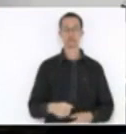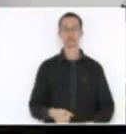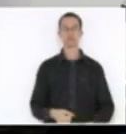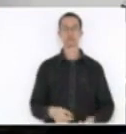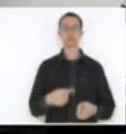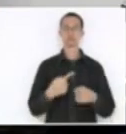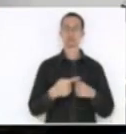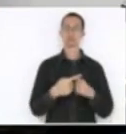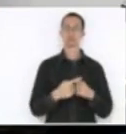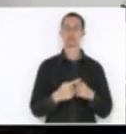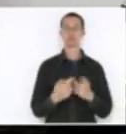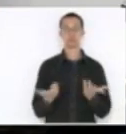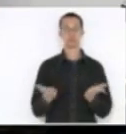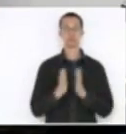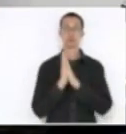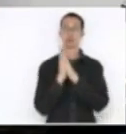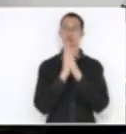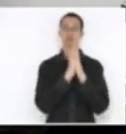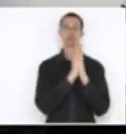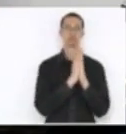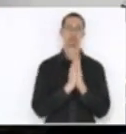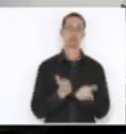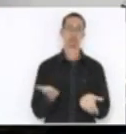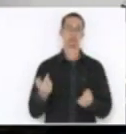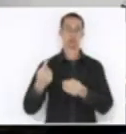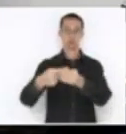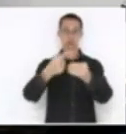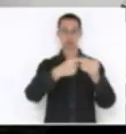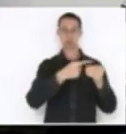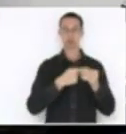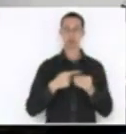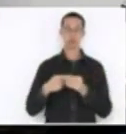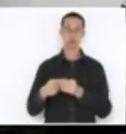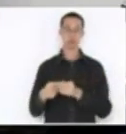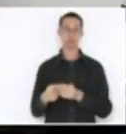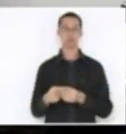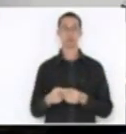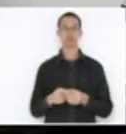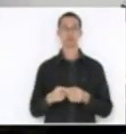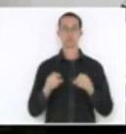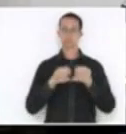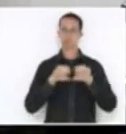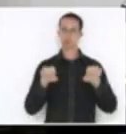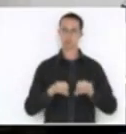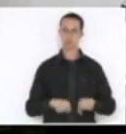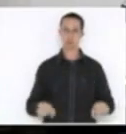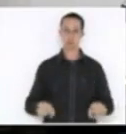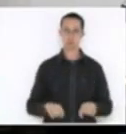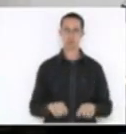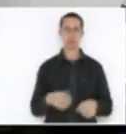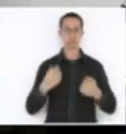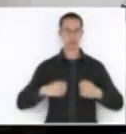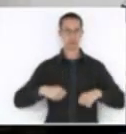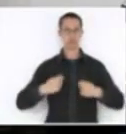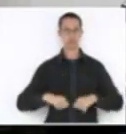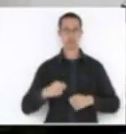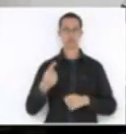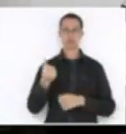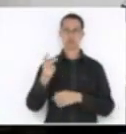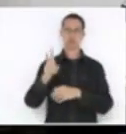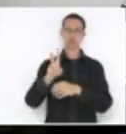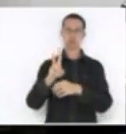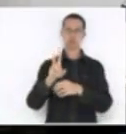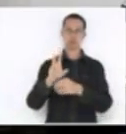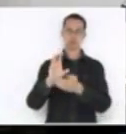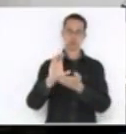apelo, pelo estado afora, dos municípios, da infraestrutura, que precisa de recursos e precisa